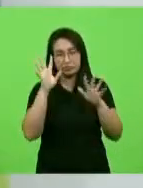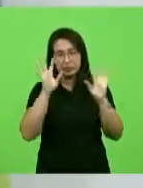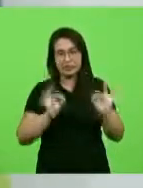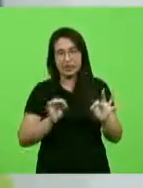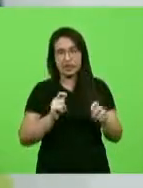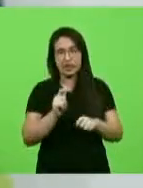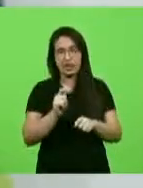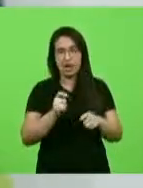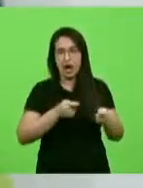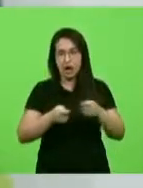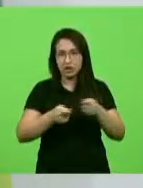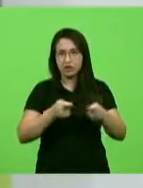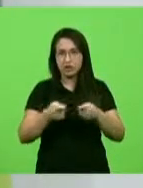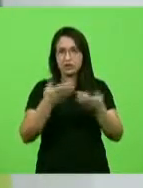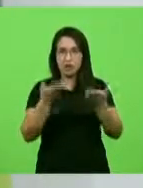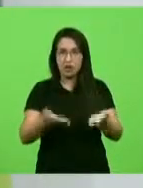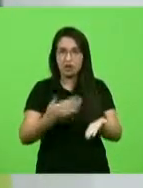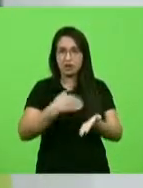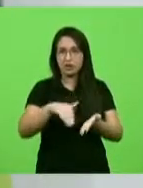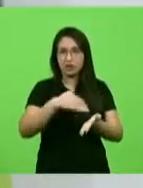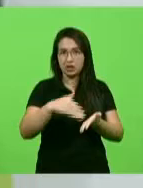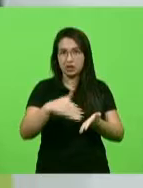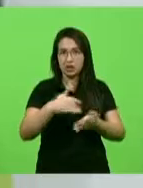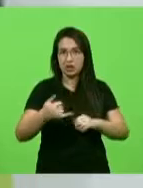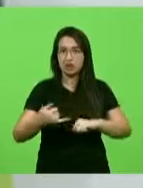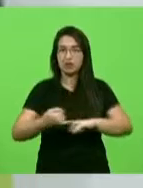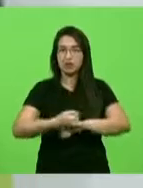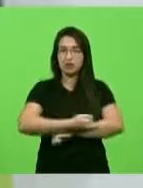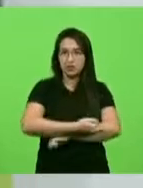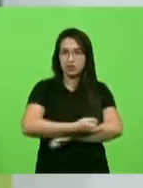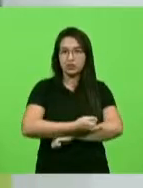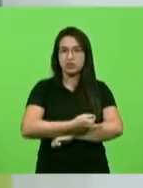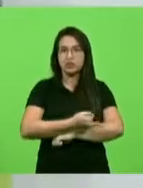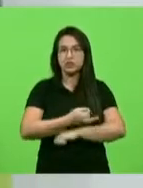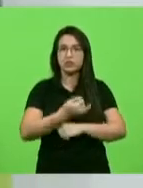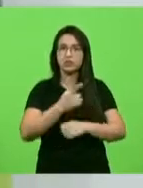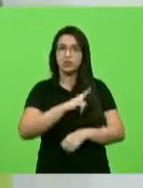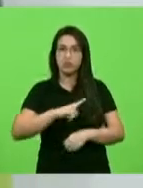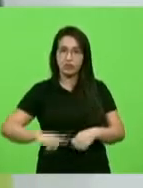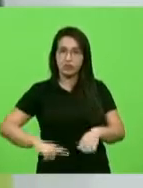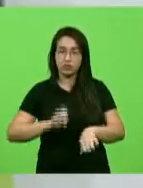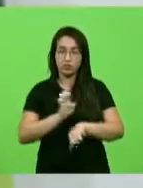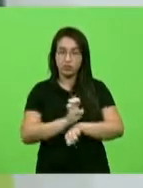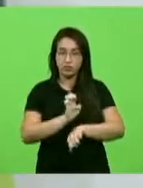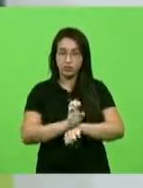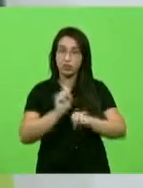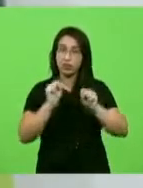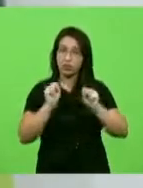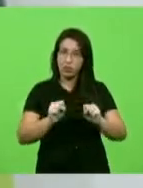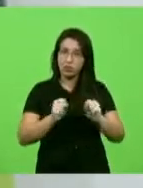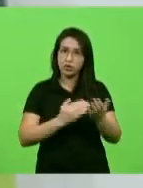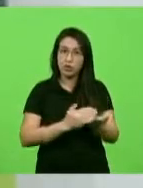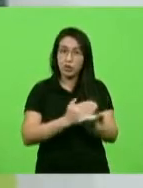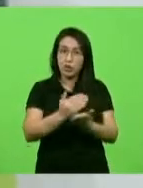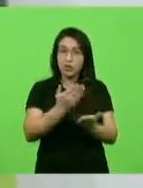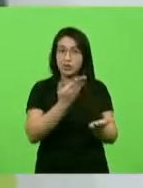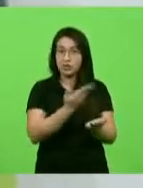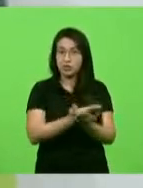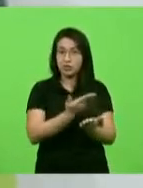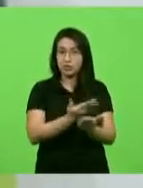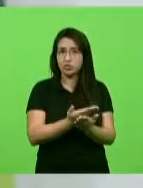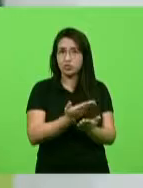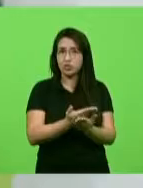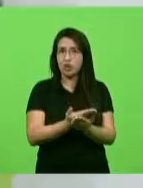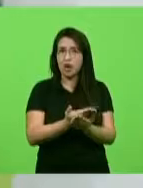frente à Secretaria da Infraestrutura ou no governo do Estado, adquire o hábito de estudar aquilo que está acontecendo pelo mundo.